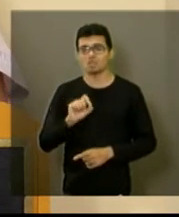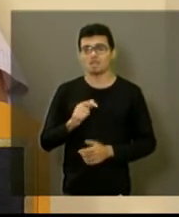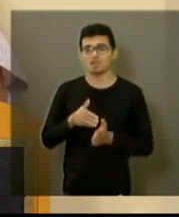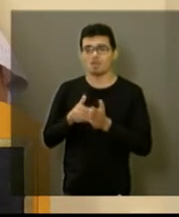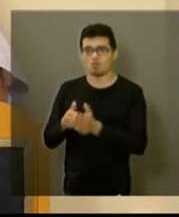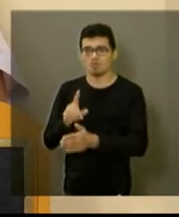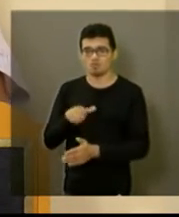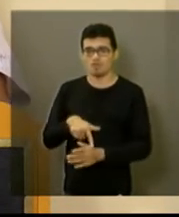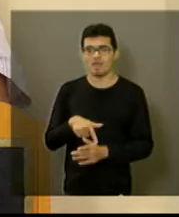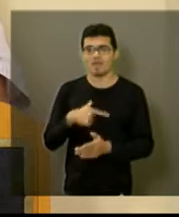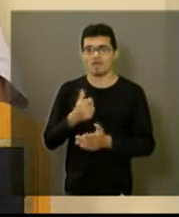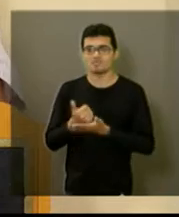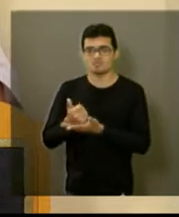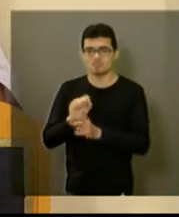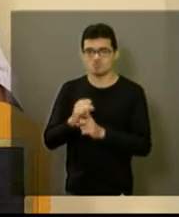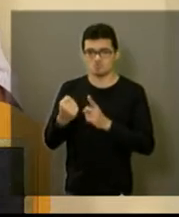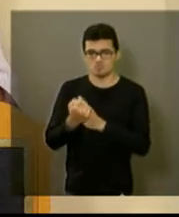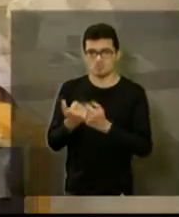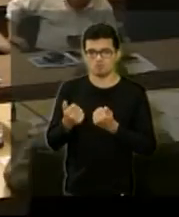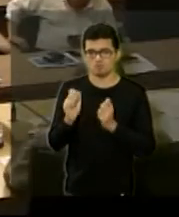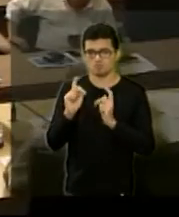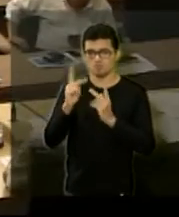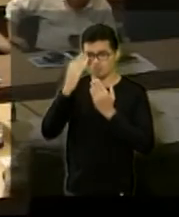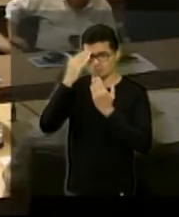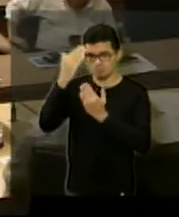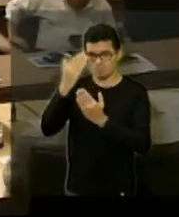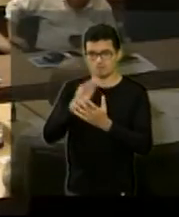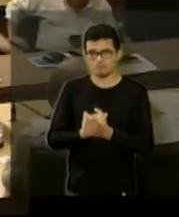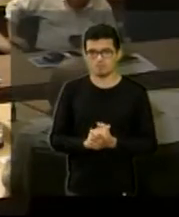é assistente social. Ok. Obrigado pelas informações.